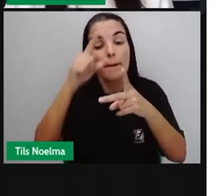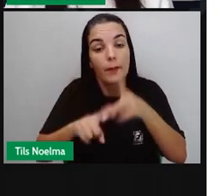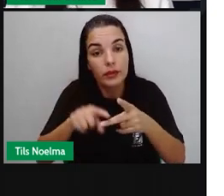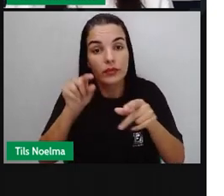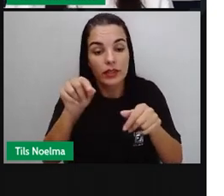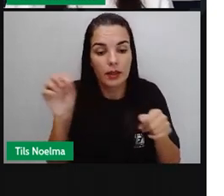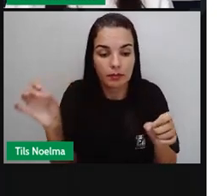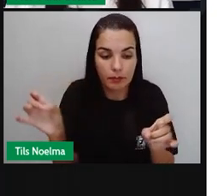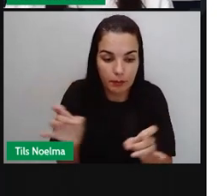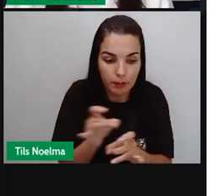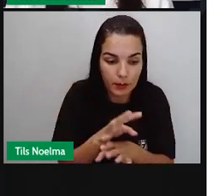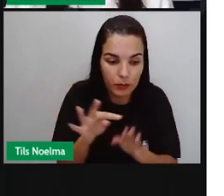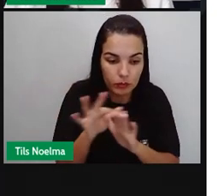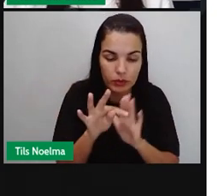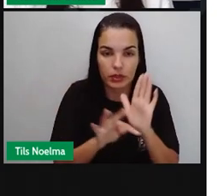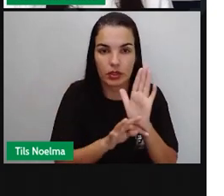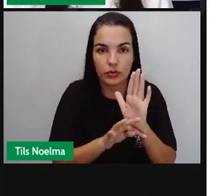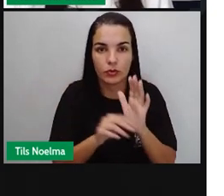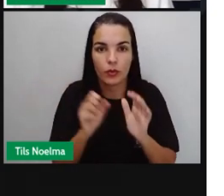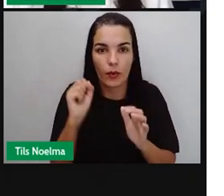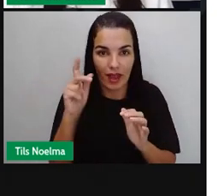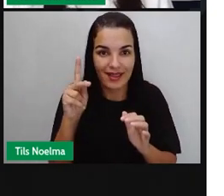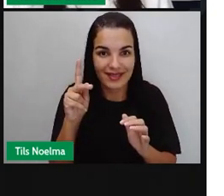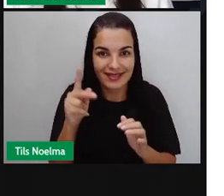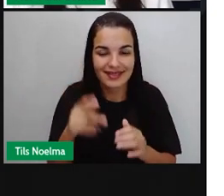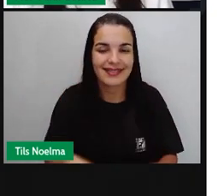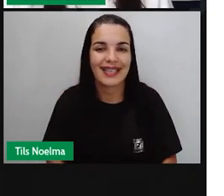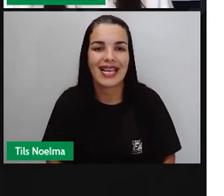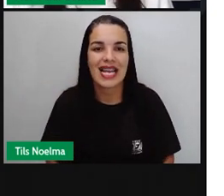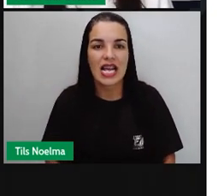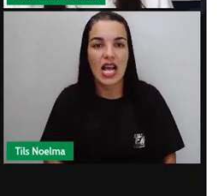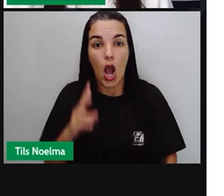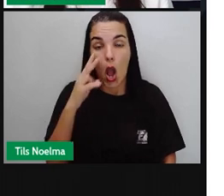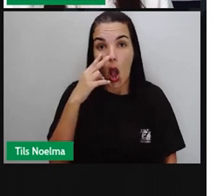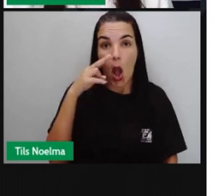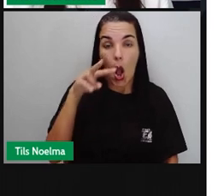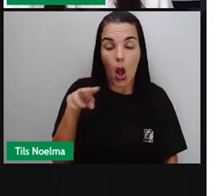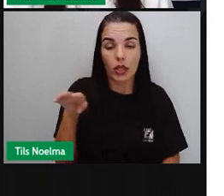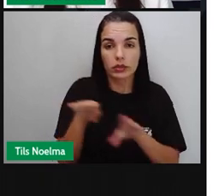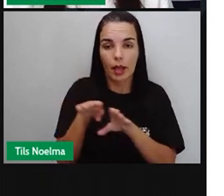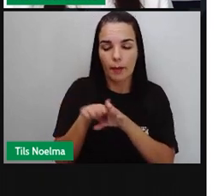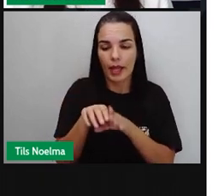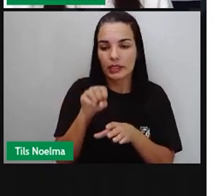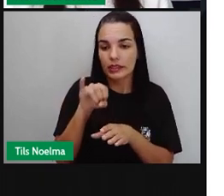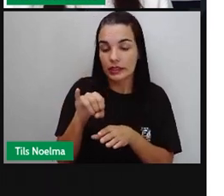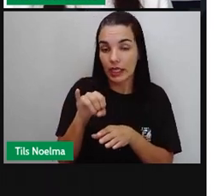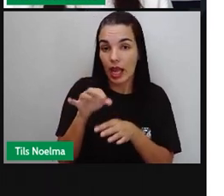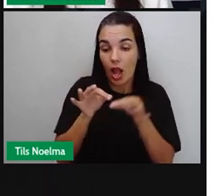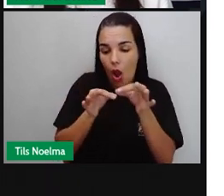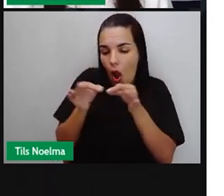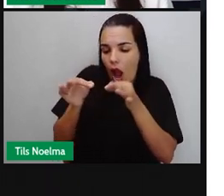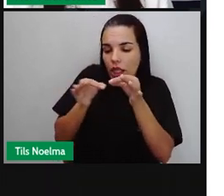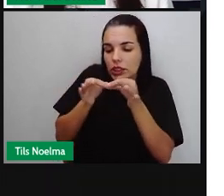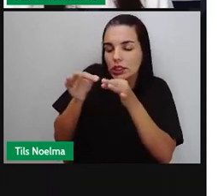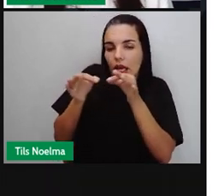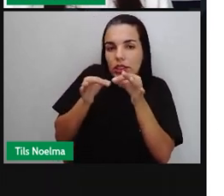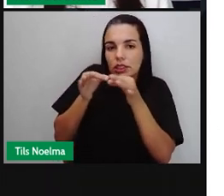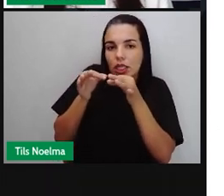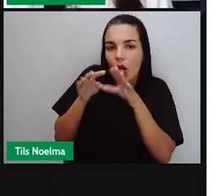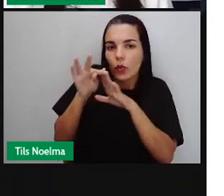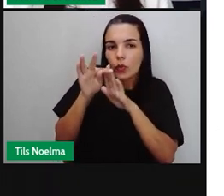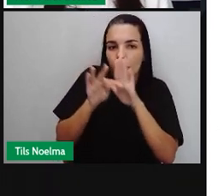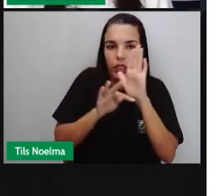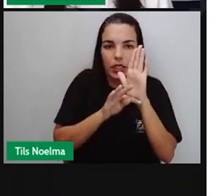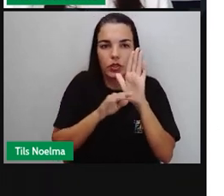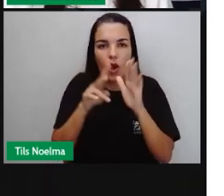Do seu texto É interessante A gente prestar atenção Quanto à estética Do texto Aqui